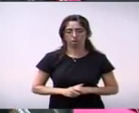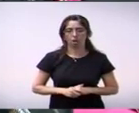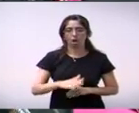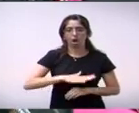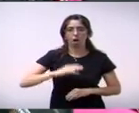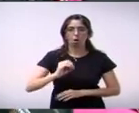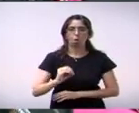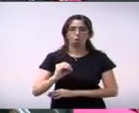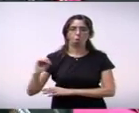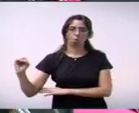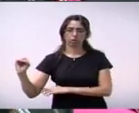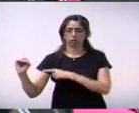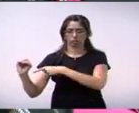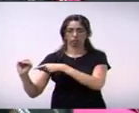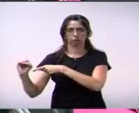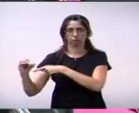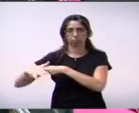município.